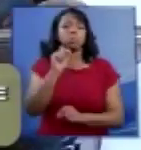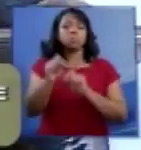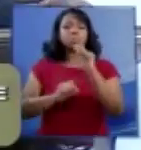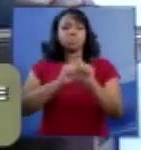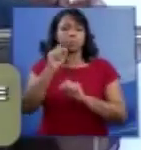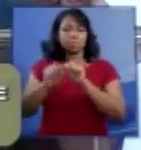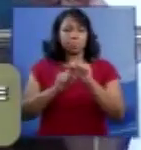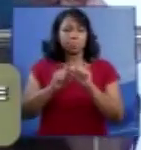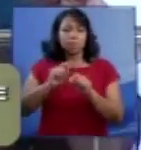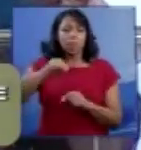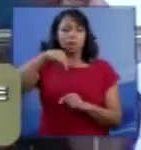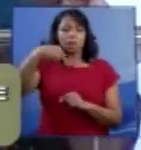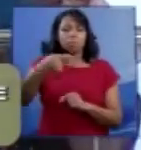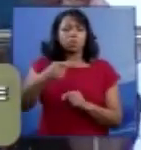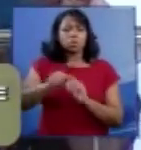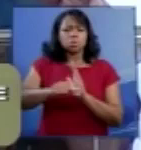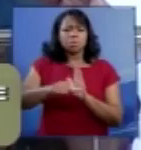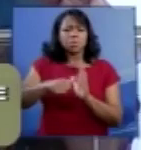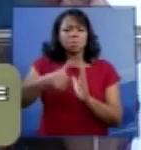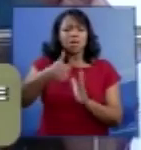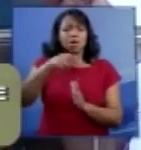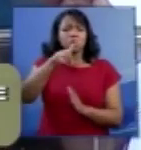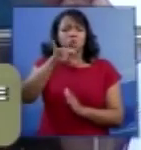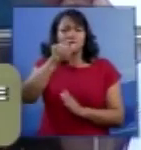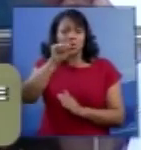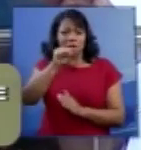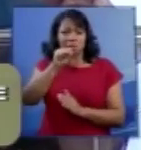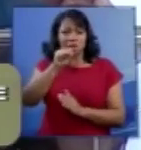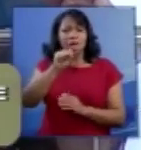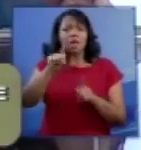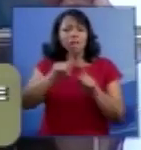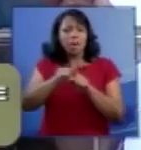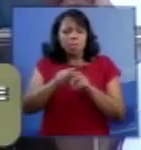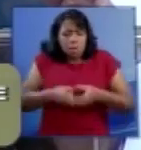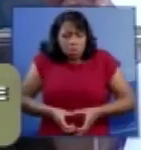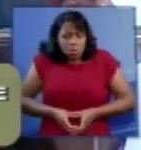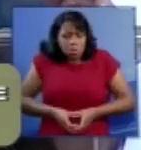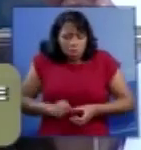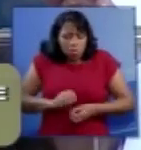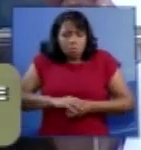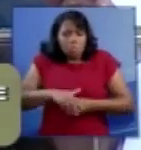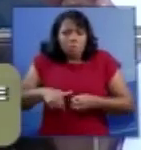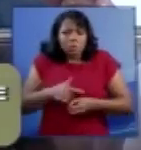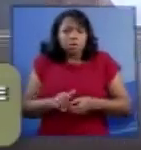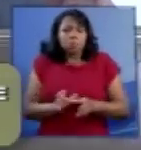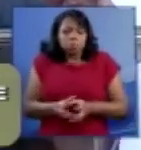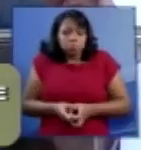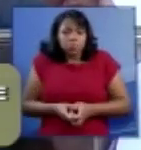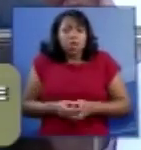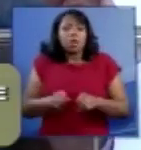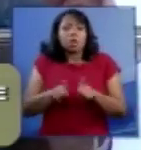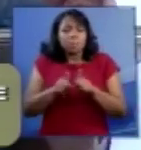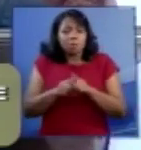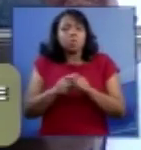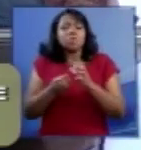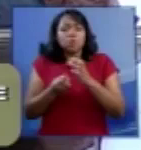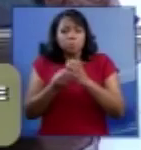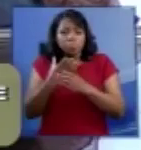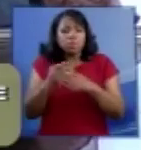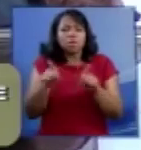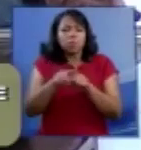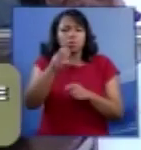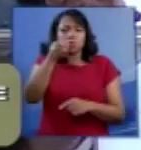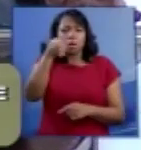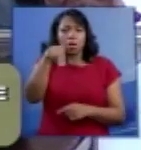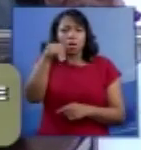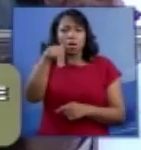logo nos primeiros dias da embriogênese são produzidos os neuropeptídeos.